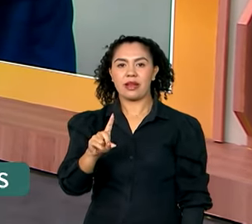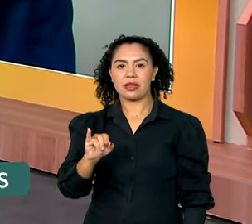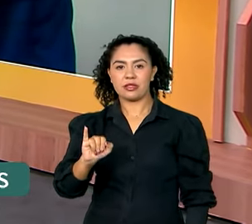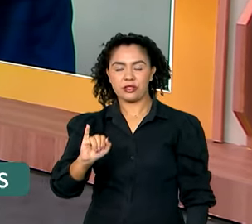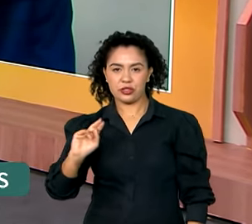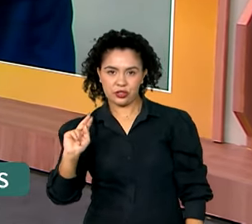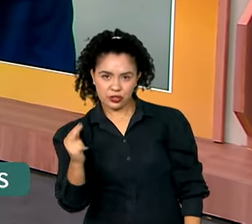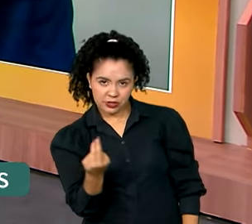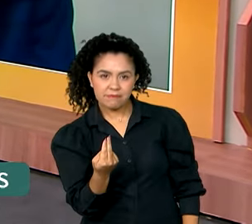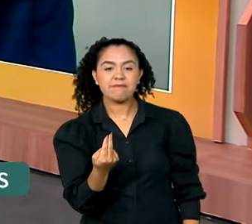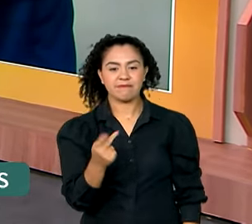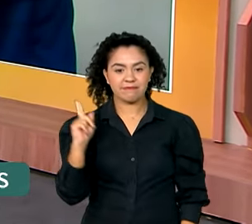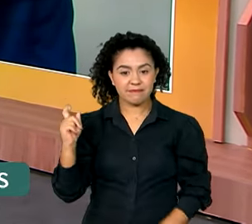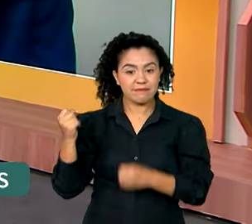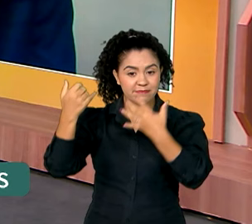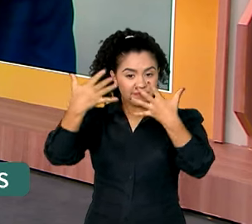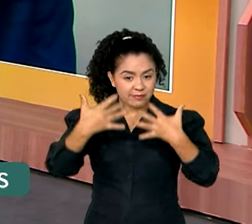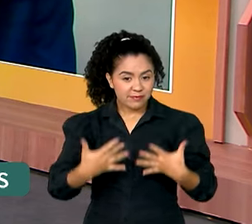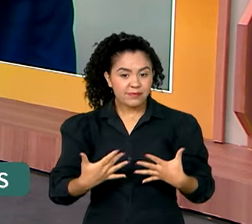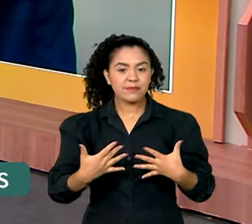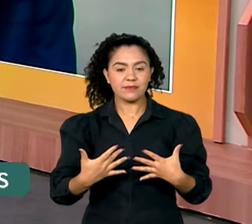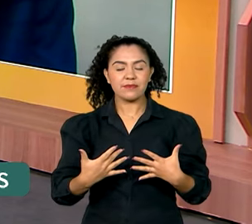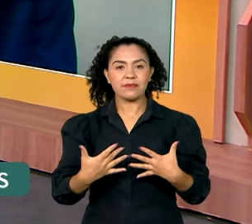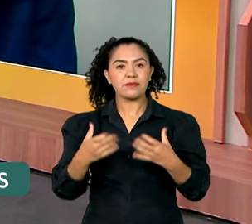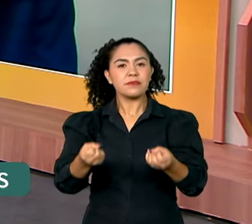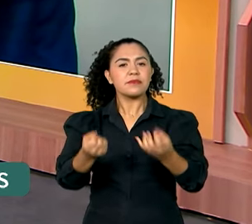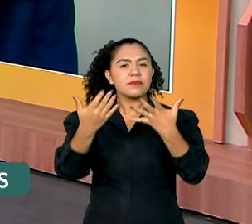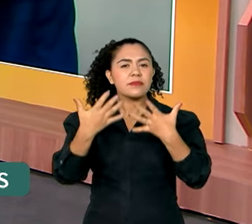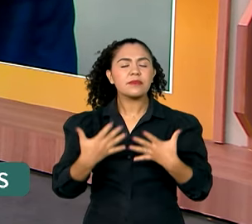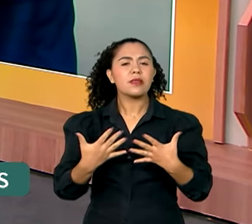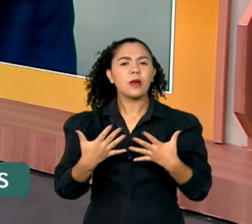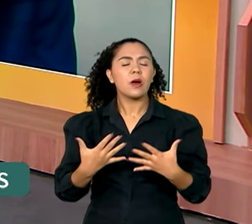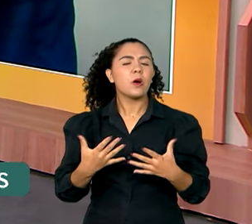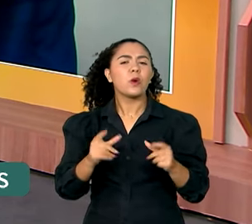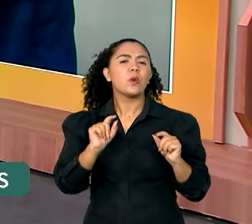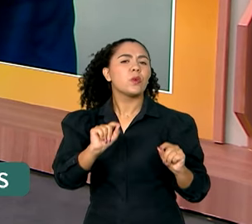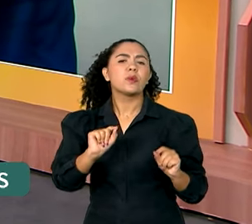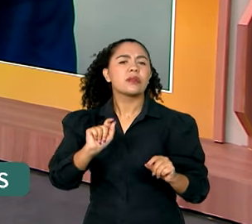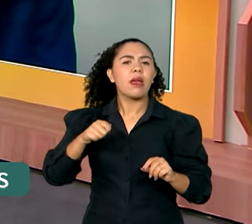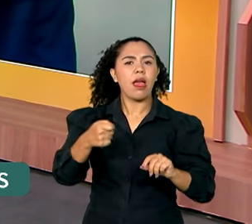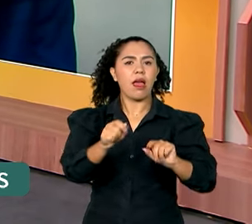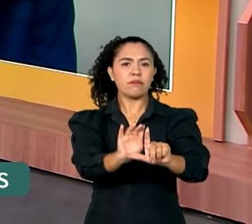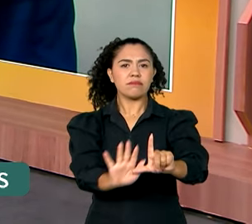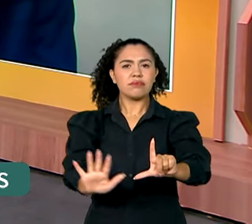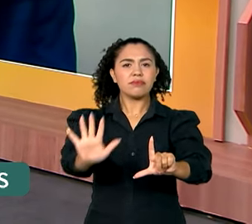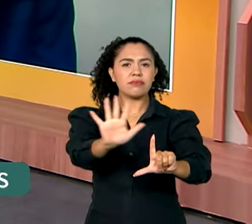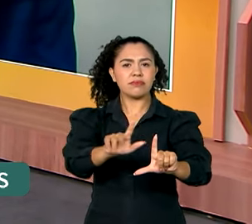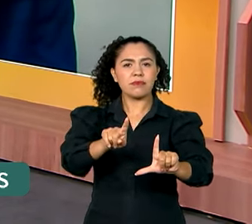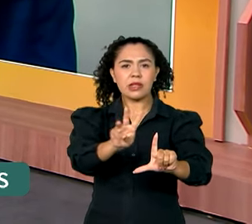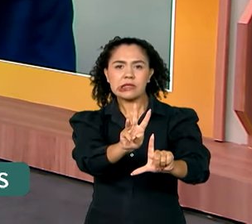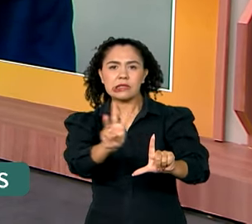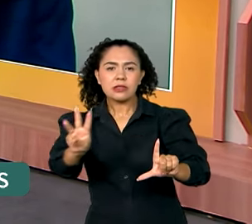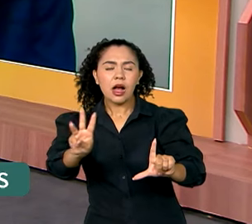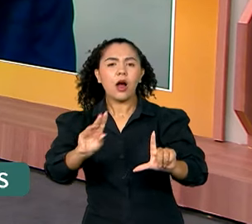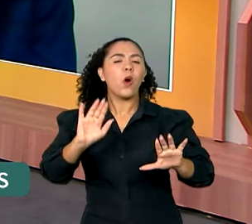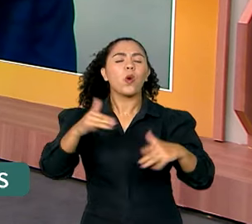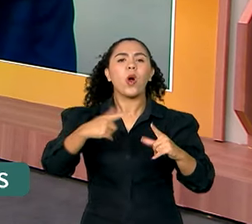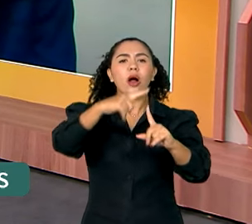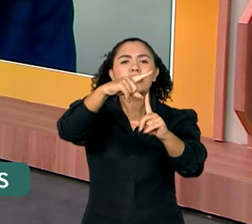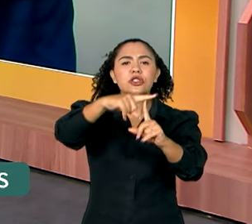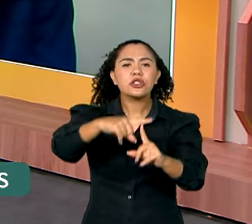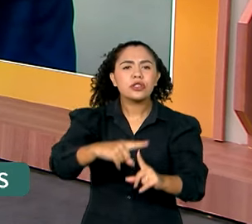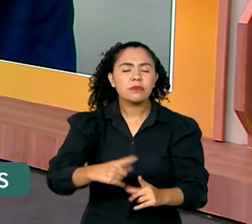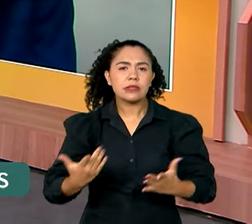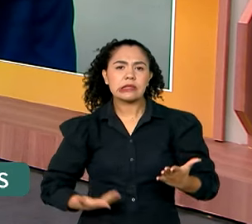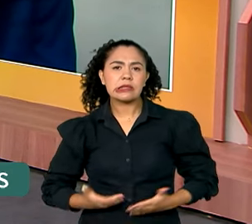dia. E eu queria que o senhor começasse, por favor, explicando o que é essa plataforma, que tipo de serviços consumidores encontram